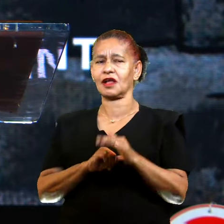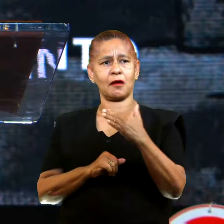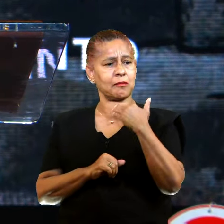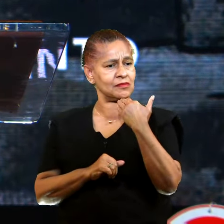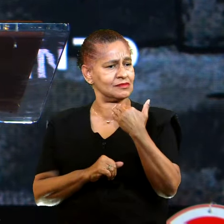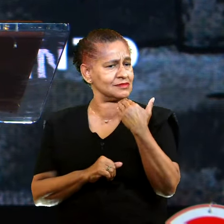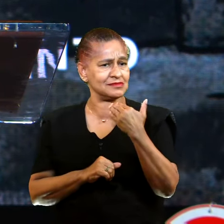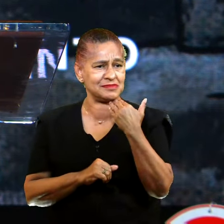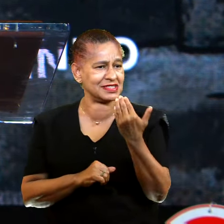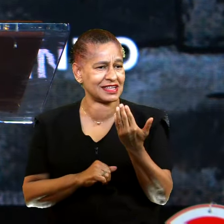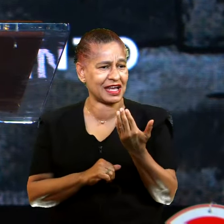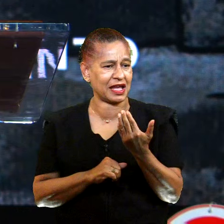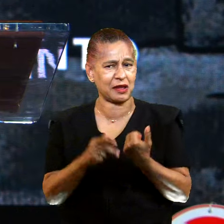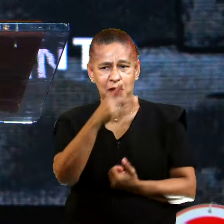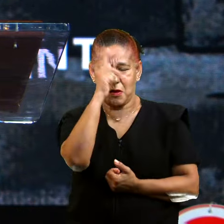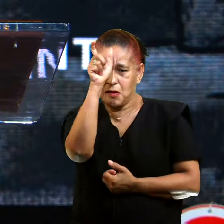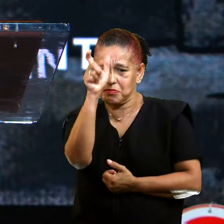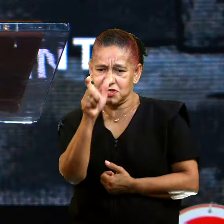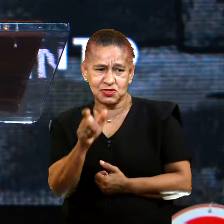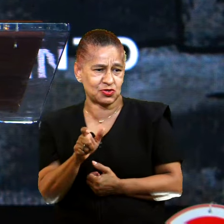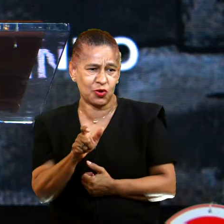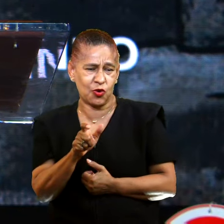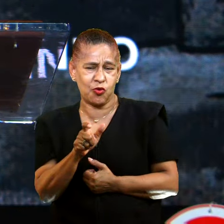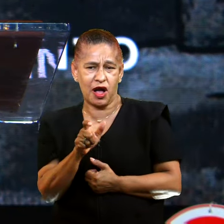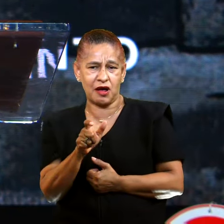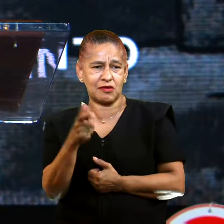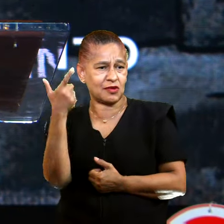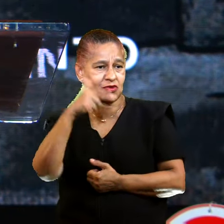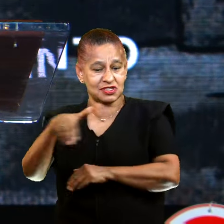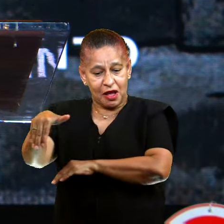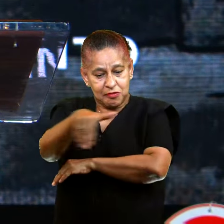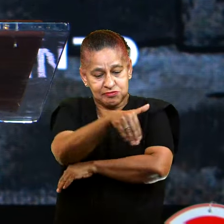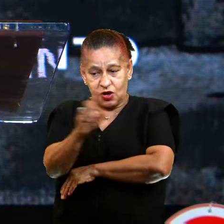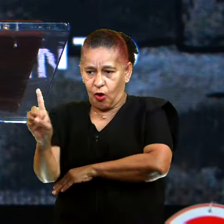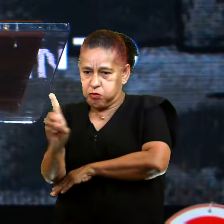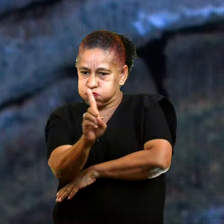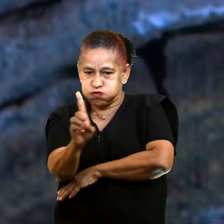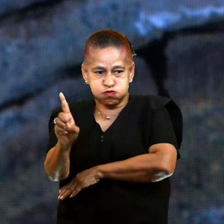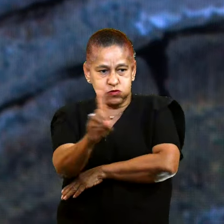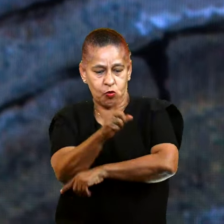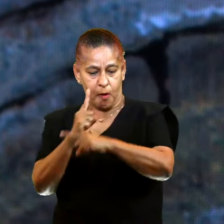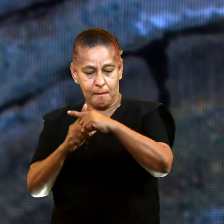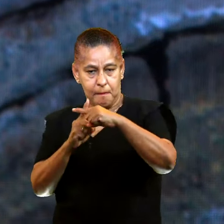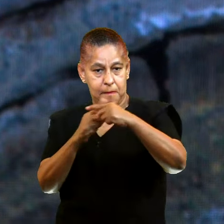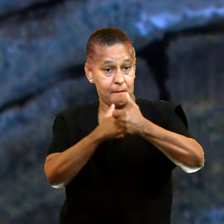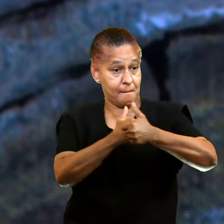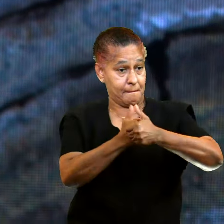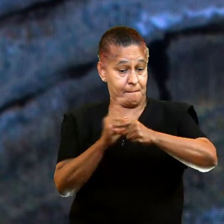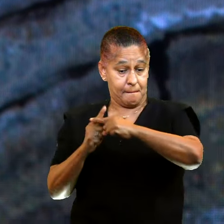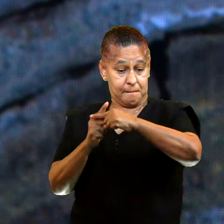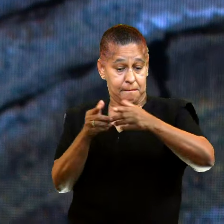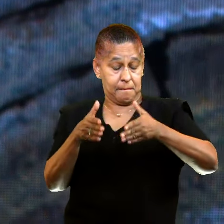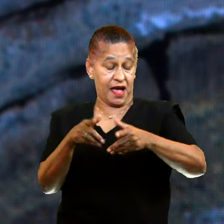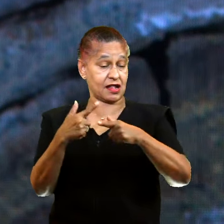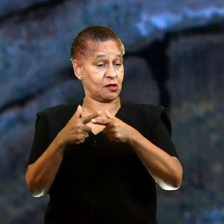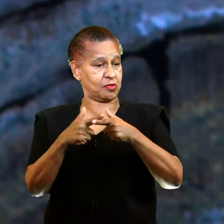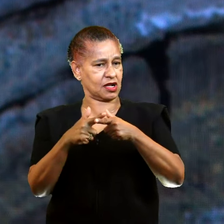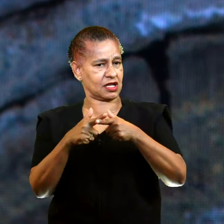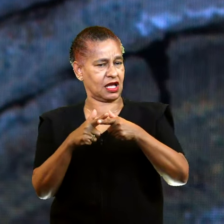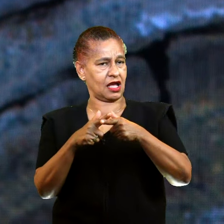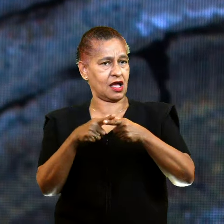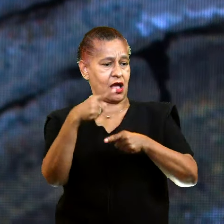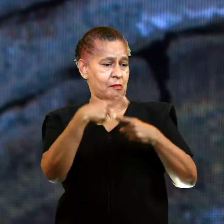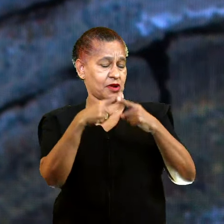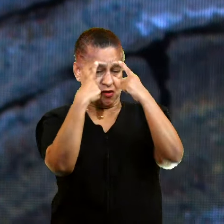conseguia passar naquela região dos sepulcros. Ele vai dizer o seguinte, Olha, eles eram tão